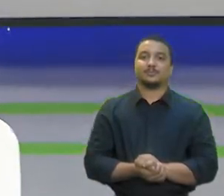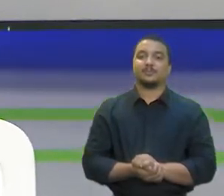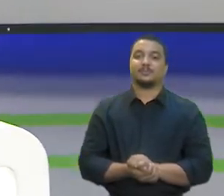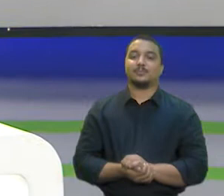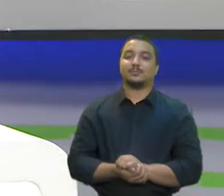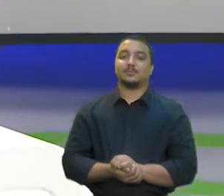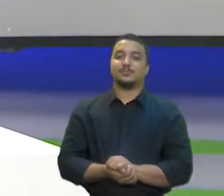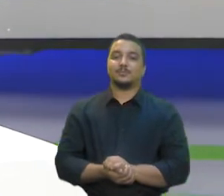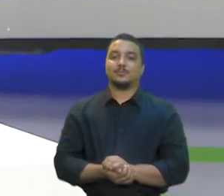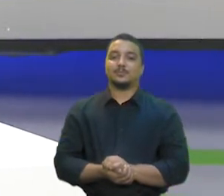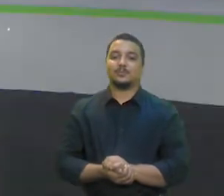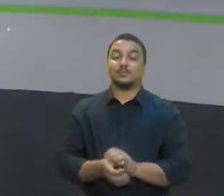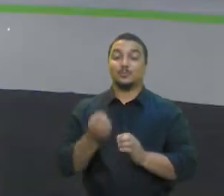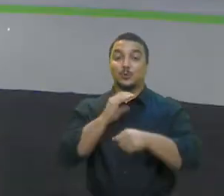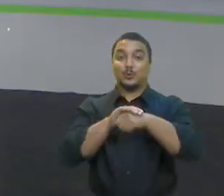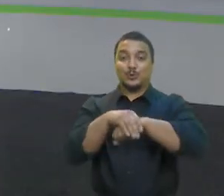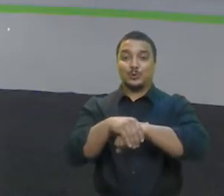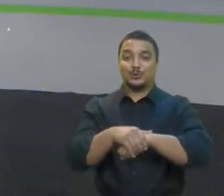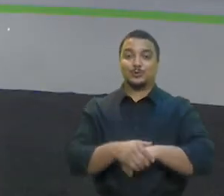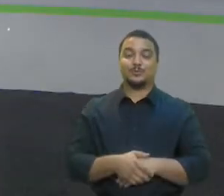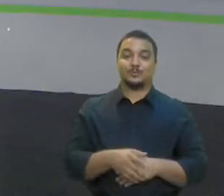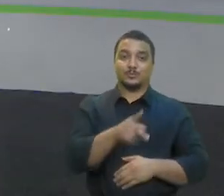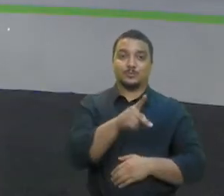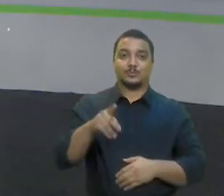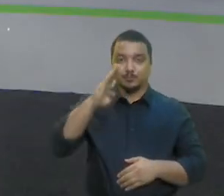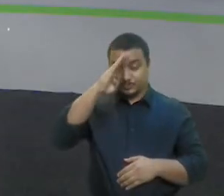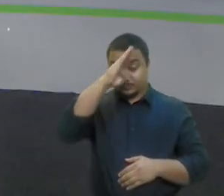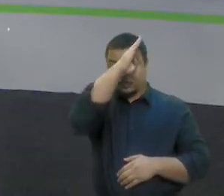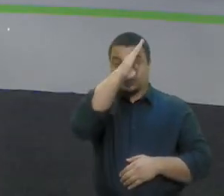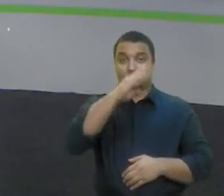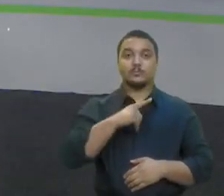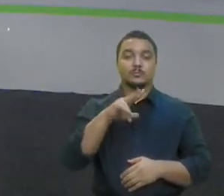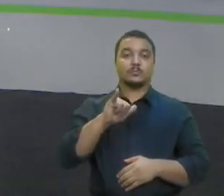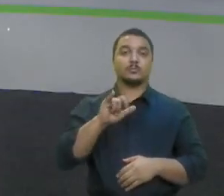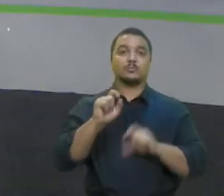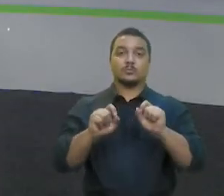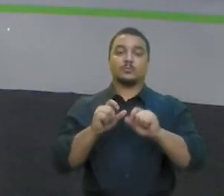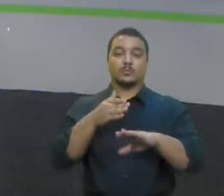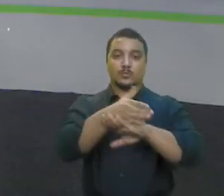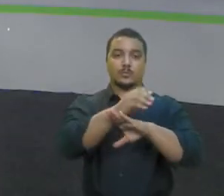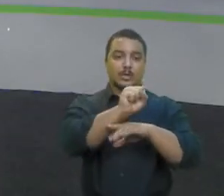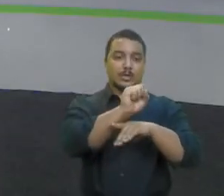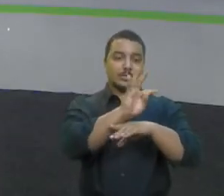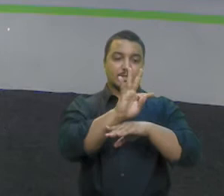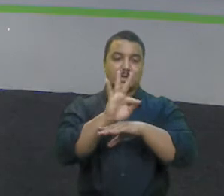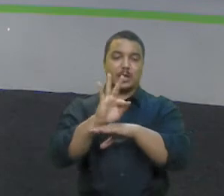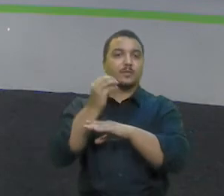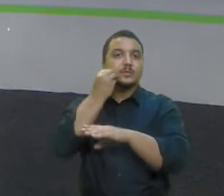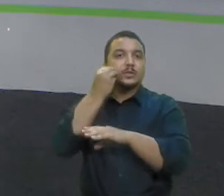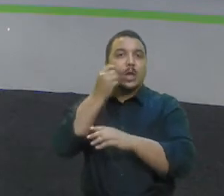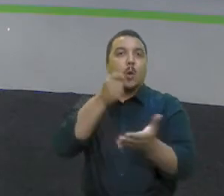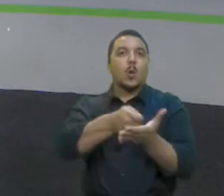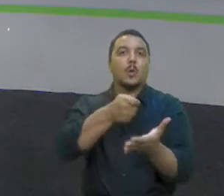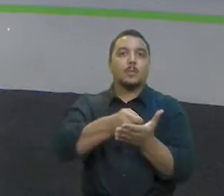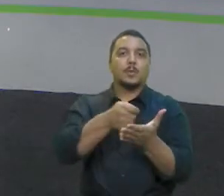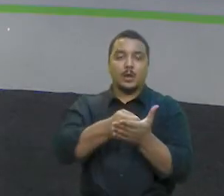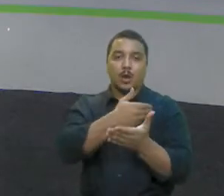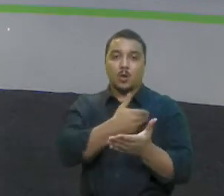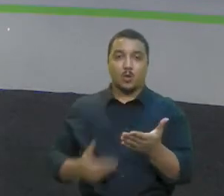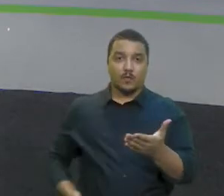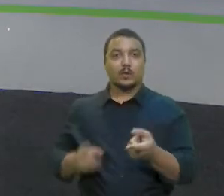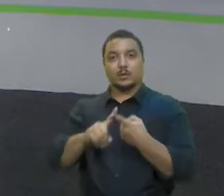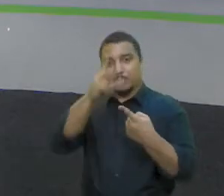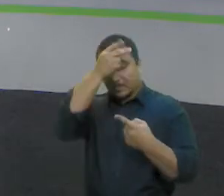Boa noite. Presidente Jair Bolsonaro deve ir ao STF para tentar obrigar governadores e